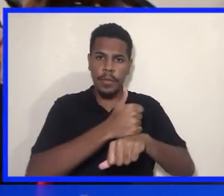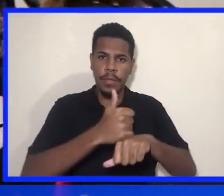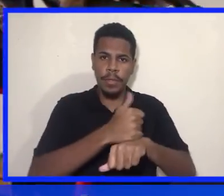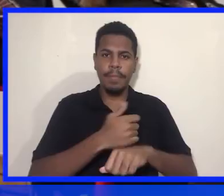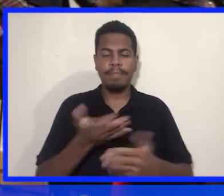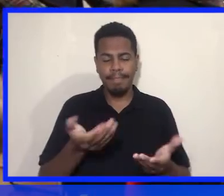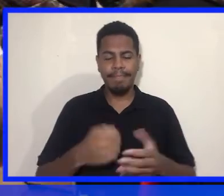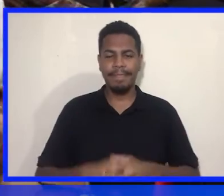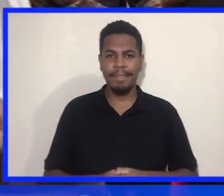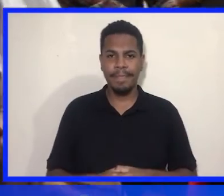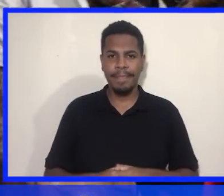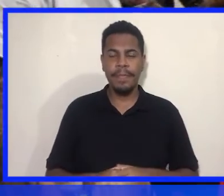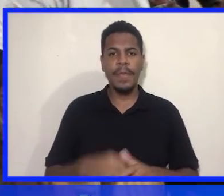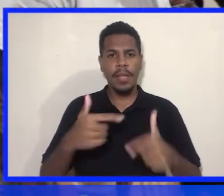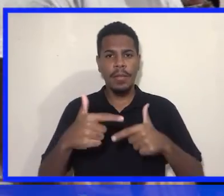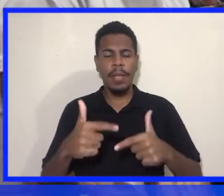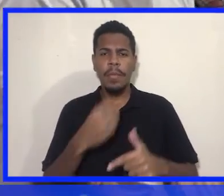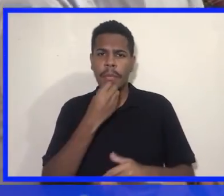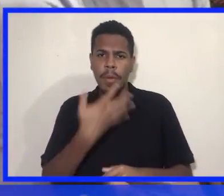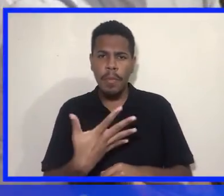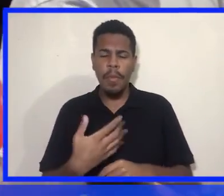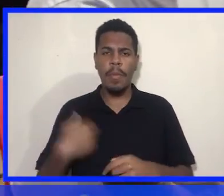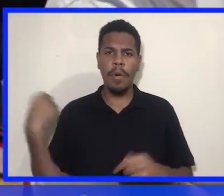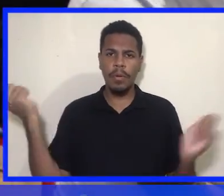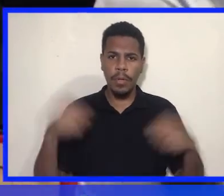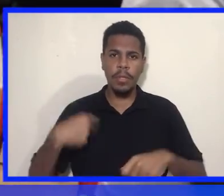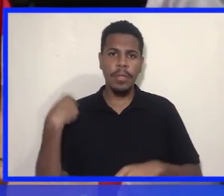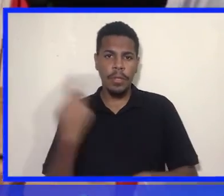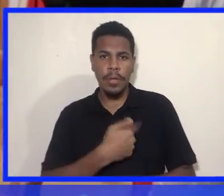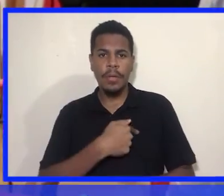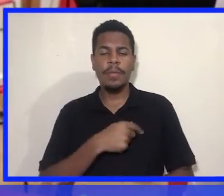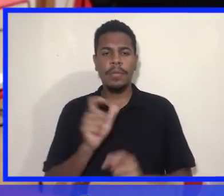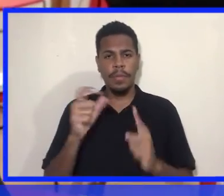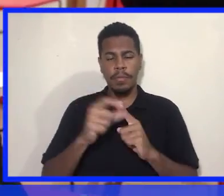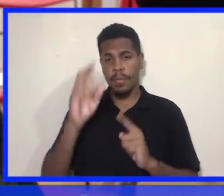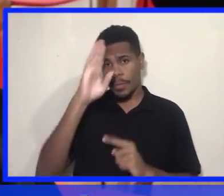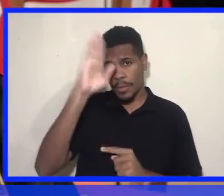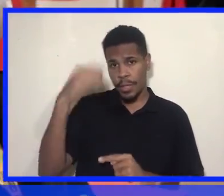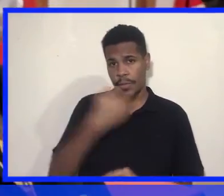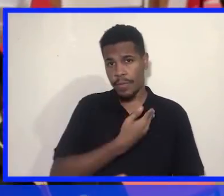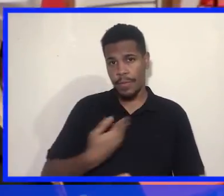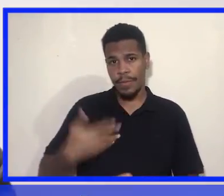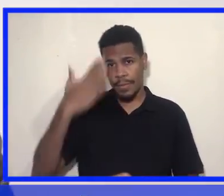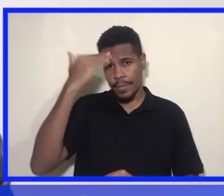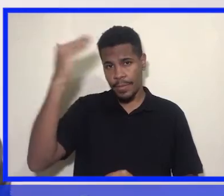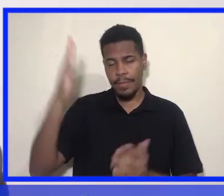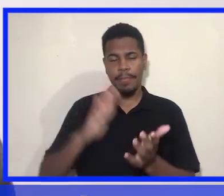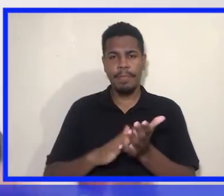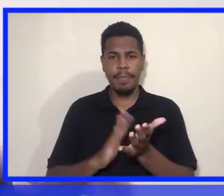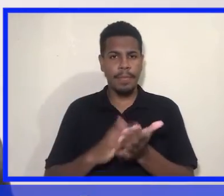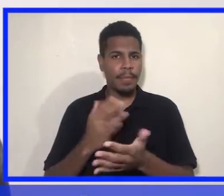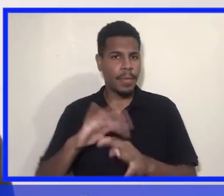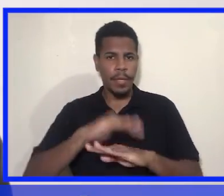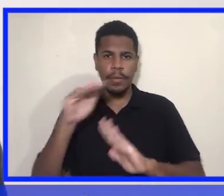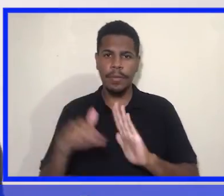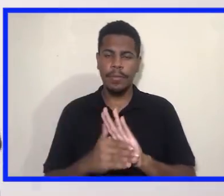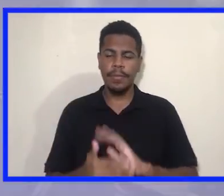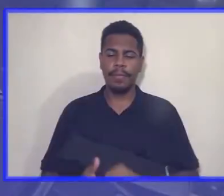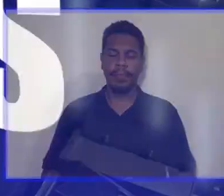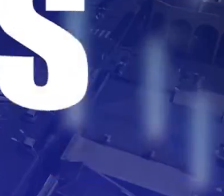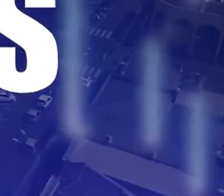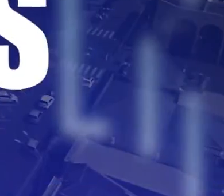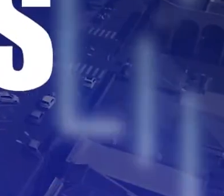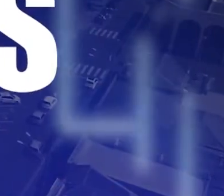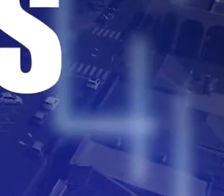servidores. É isso aí. Qualificação e ação são as palavras-chave para o governo de sucesso que a gente quer. Parabéns a todos e mãos à obra.